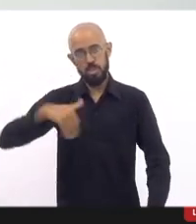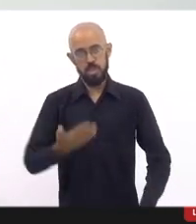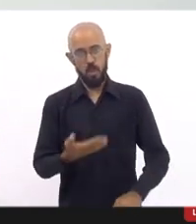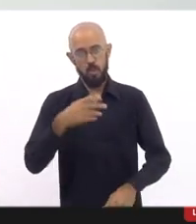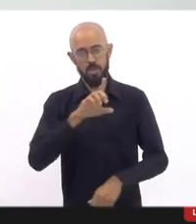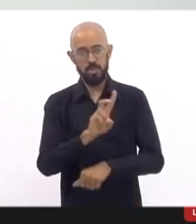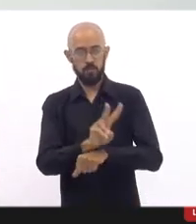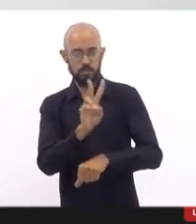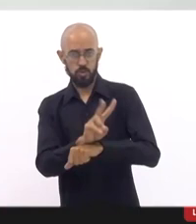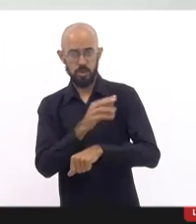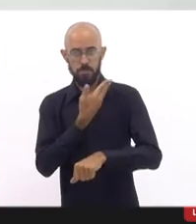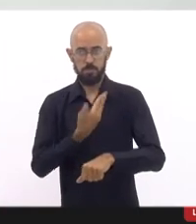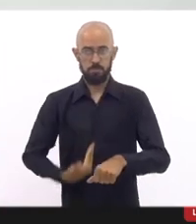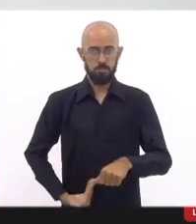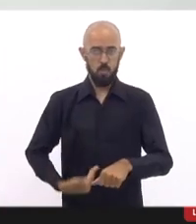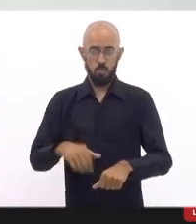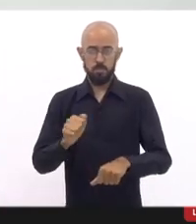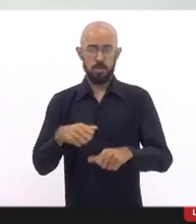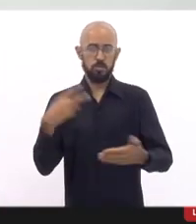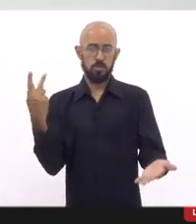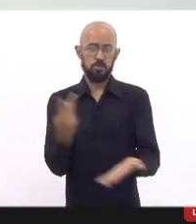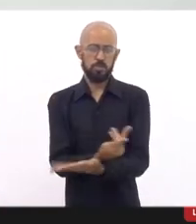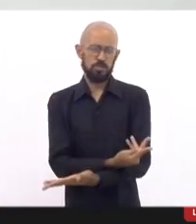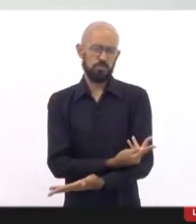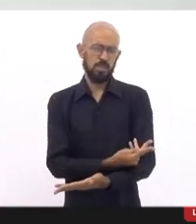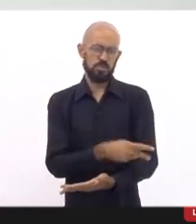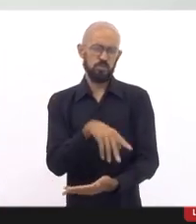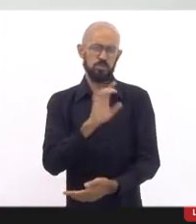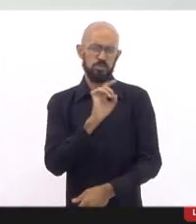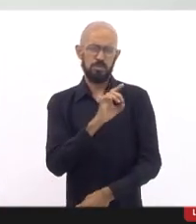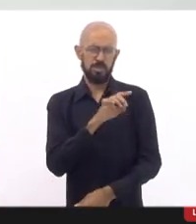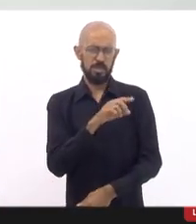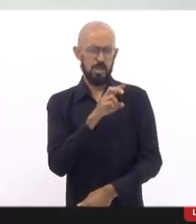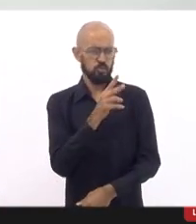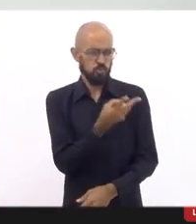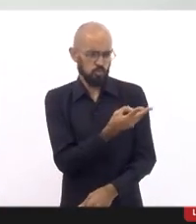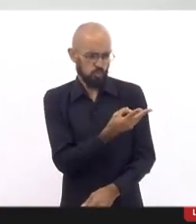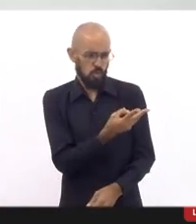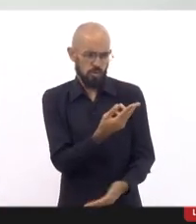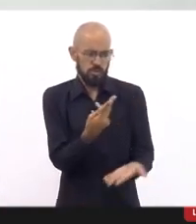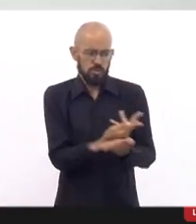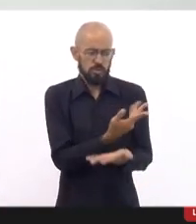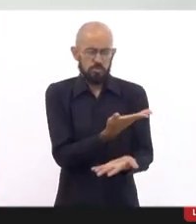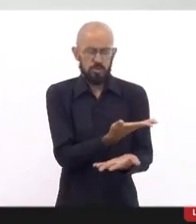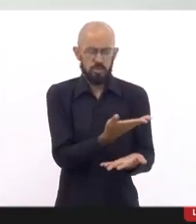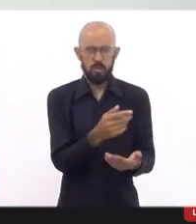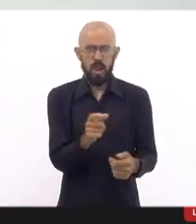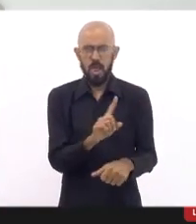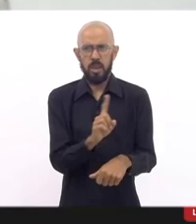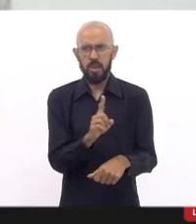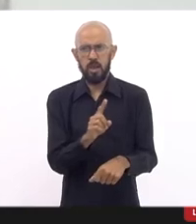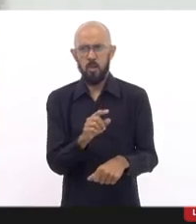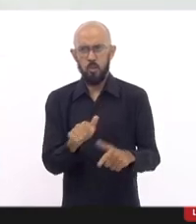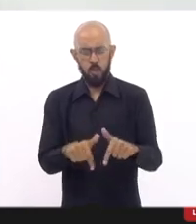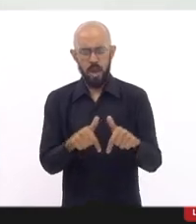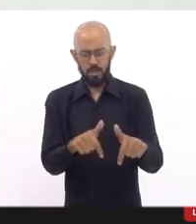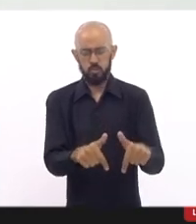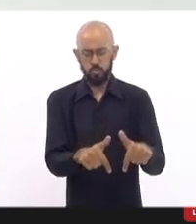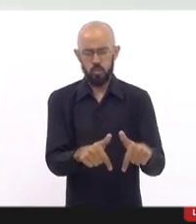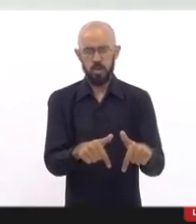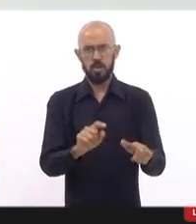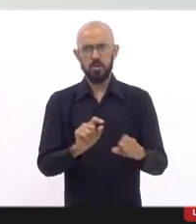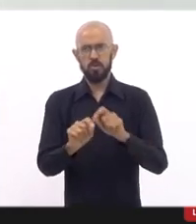nos casos específicos, do Durval e do Iago, a defensoria, ela não atua de forma